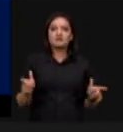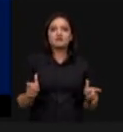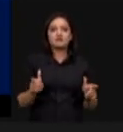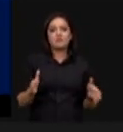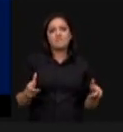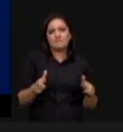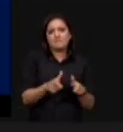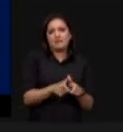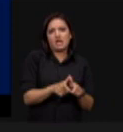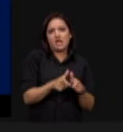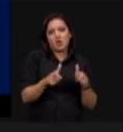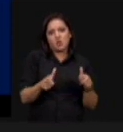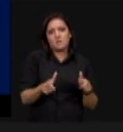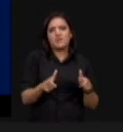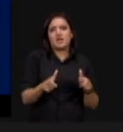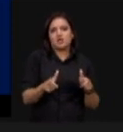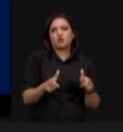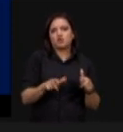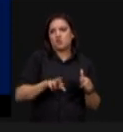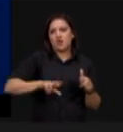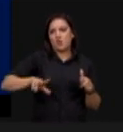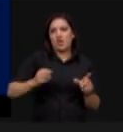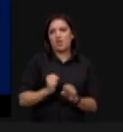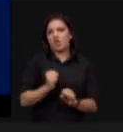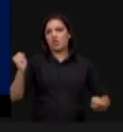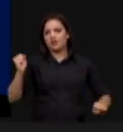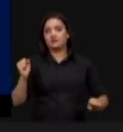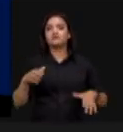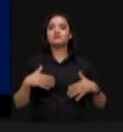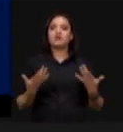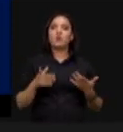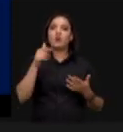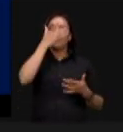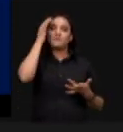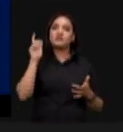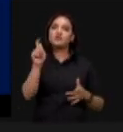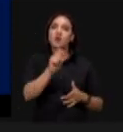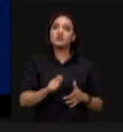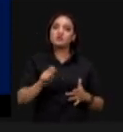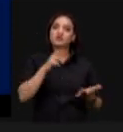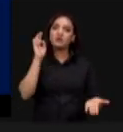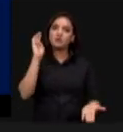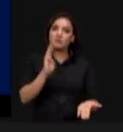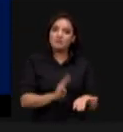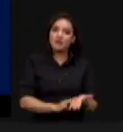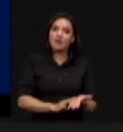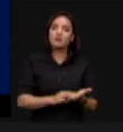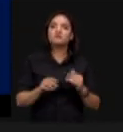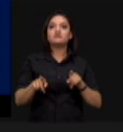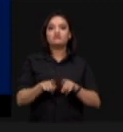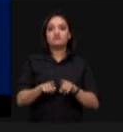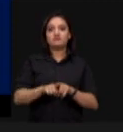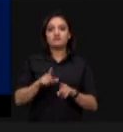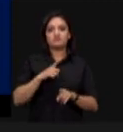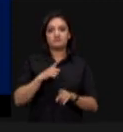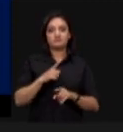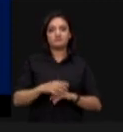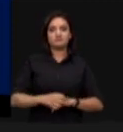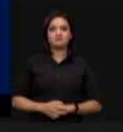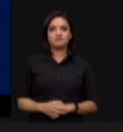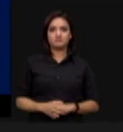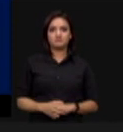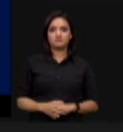e médios produtores. E esse é o nosso associado e que ocupa boa parte das nossas demandas. Próximo slide, por favor.